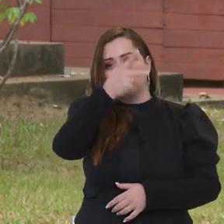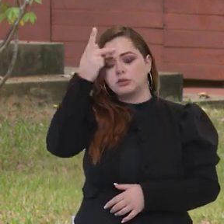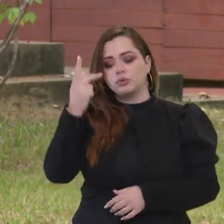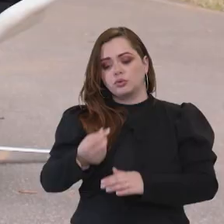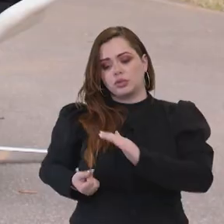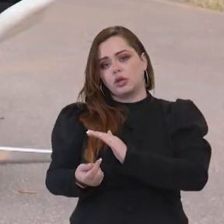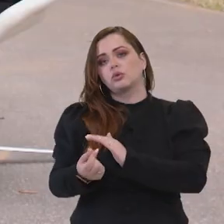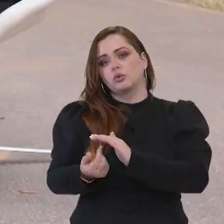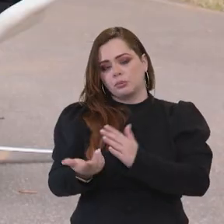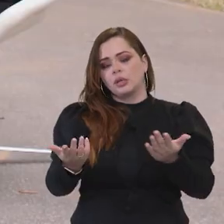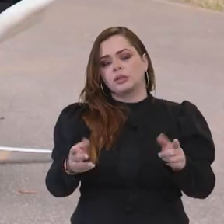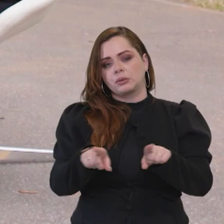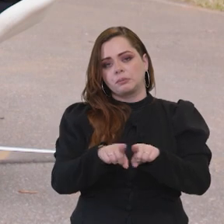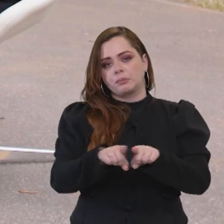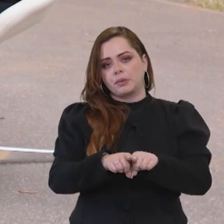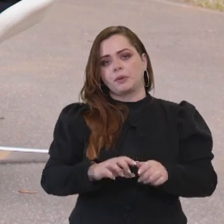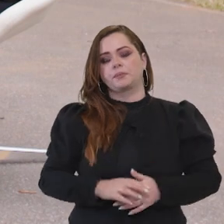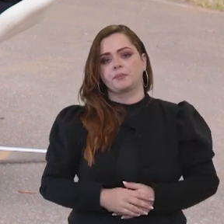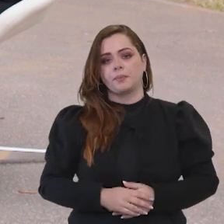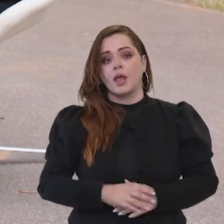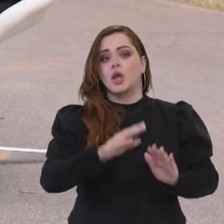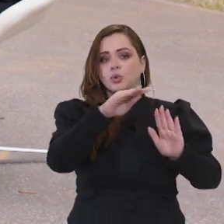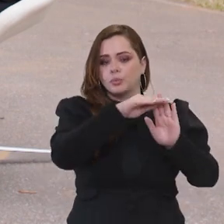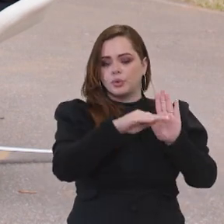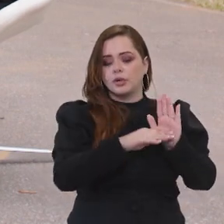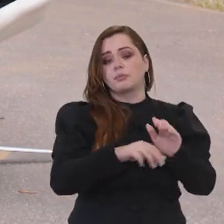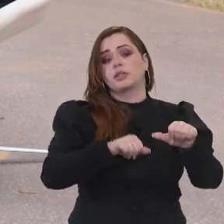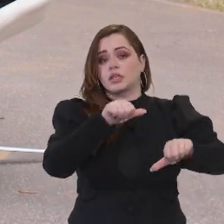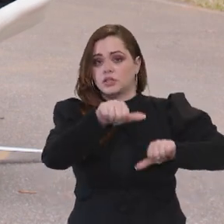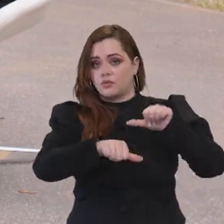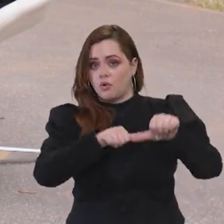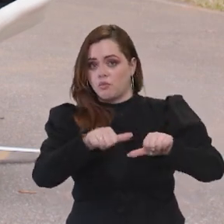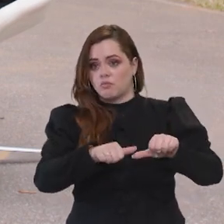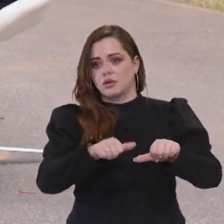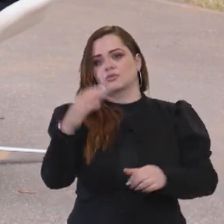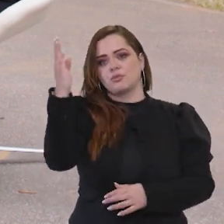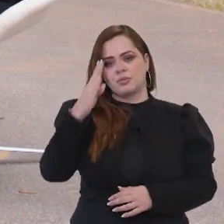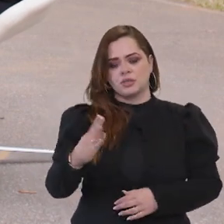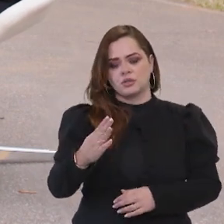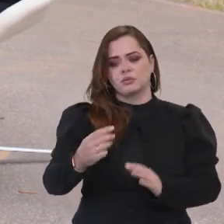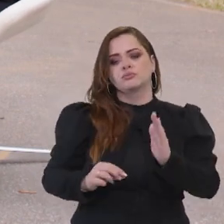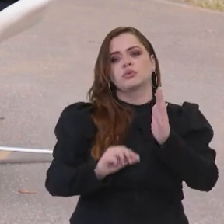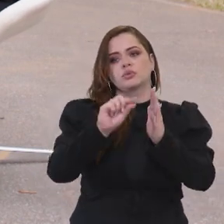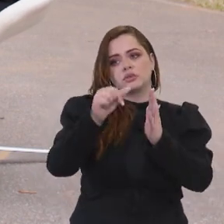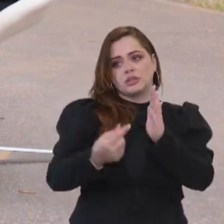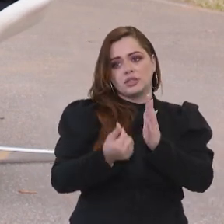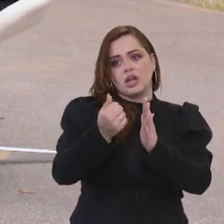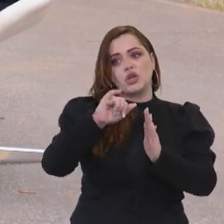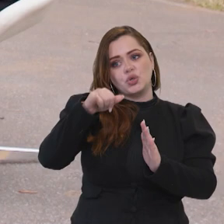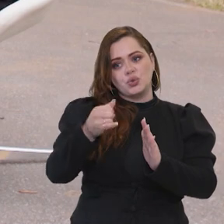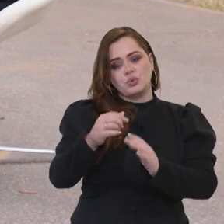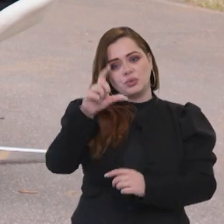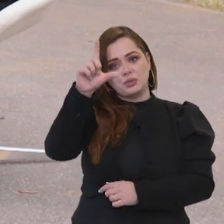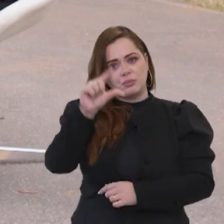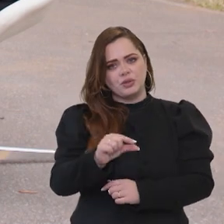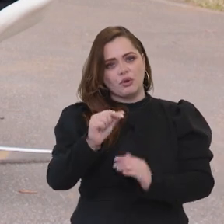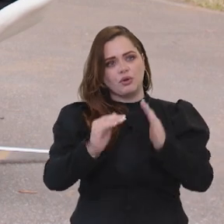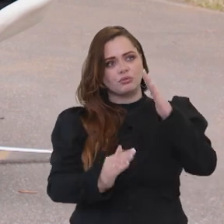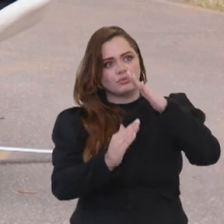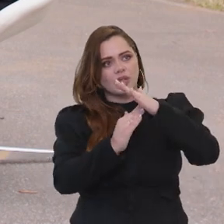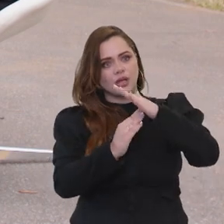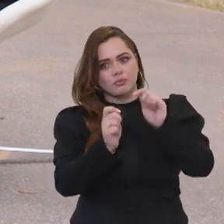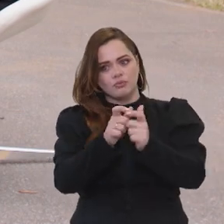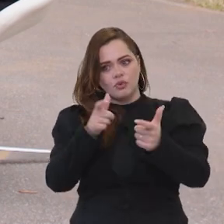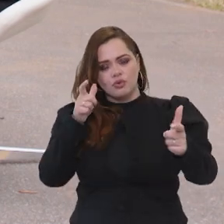gerada na economia, a partir do Minha Casa Minha Vida. Vamos formar no Brasil. O senhor falou da Caixa, taxa de juros menores, teto ampliado, o que